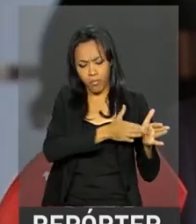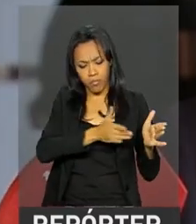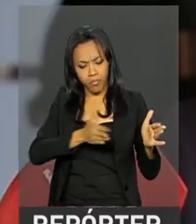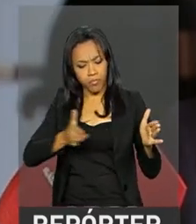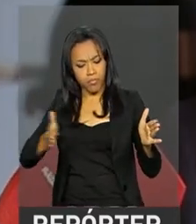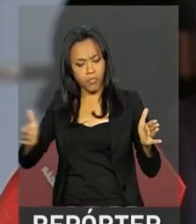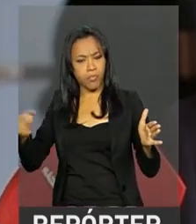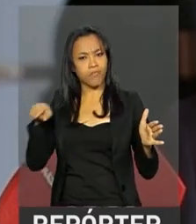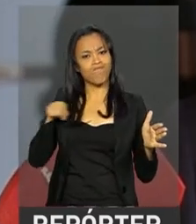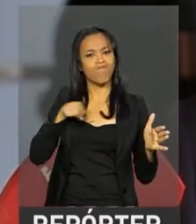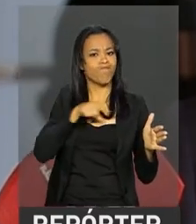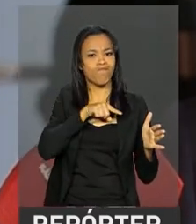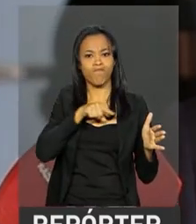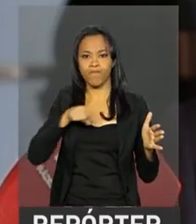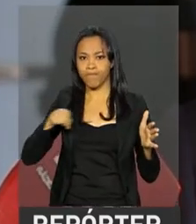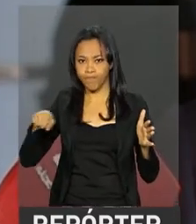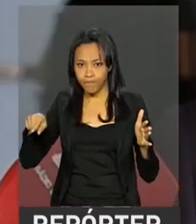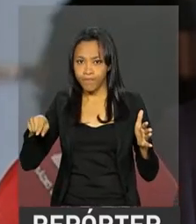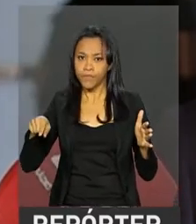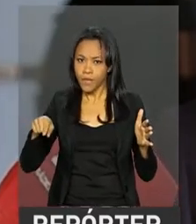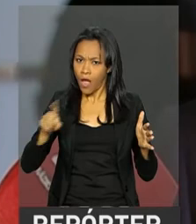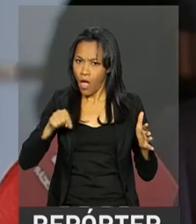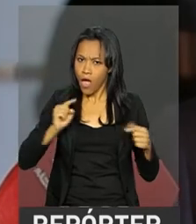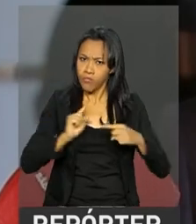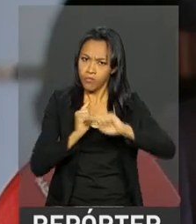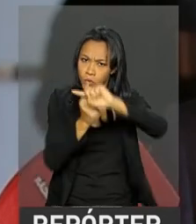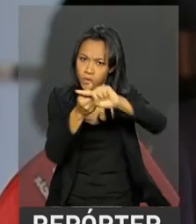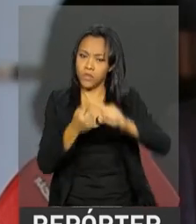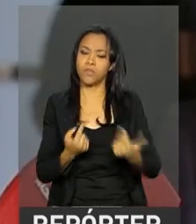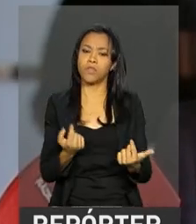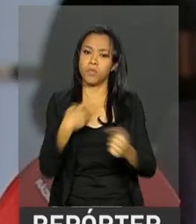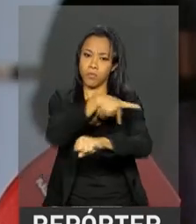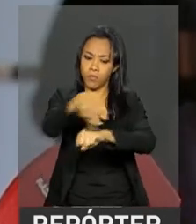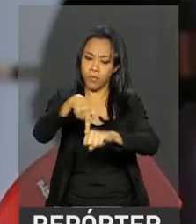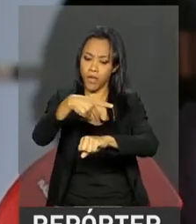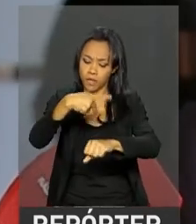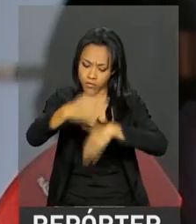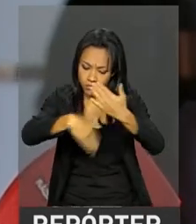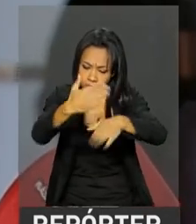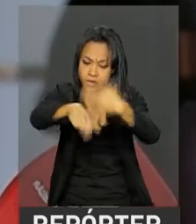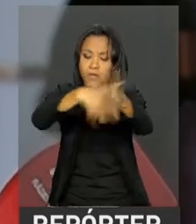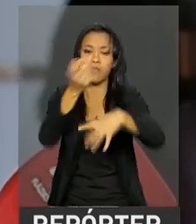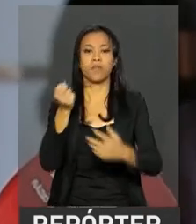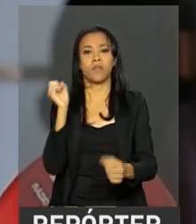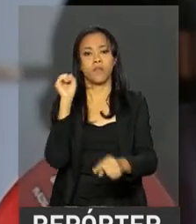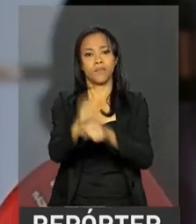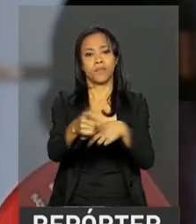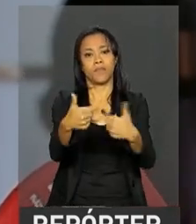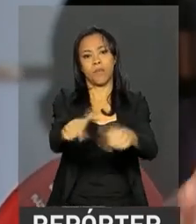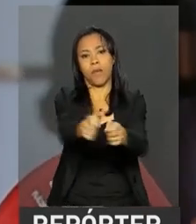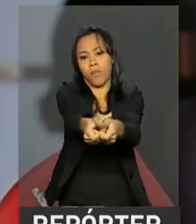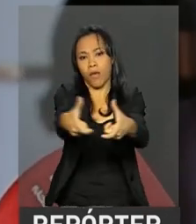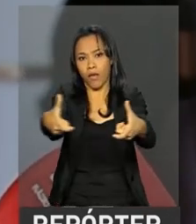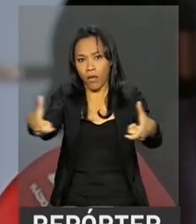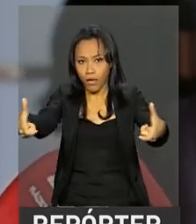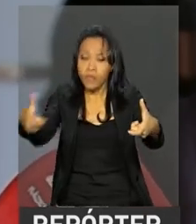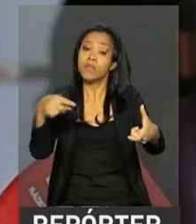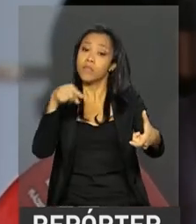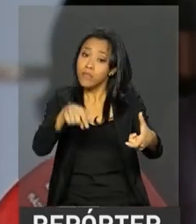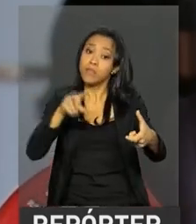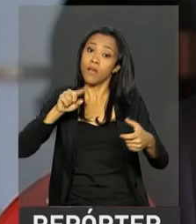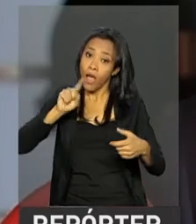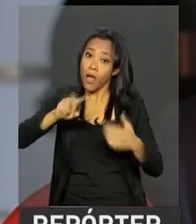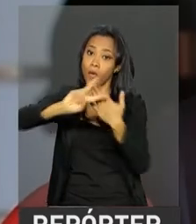positivo para o país voltar a crescer, criar empregos, etc., e isso já começa,